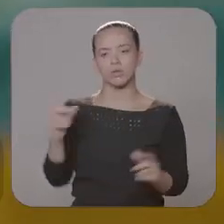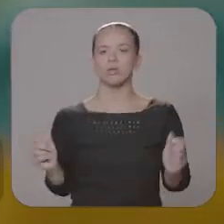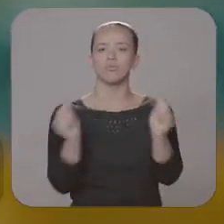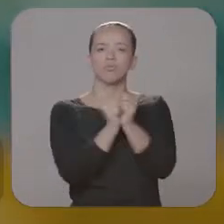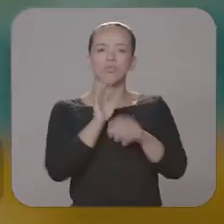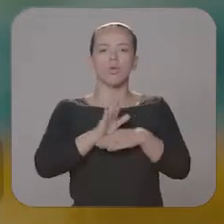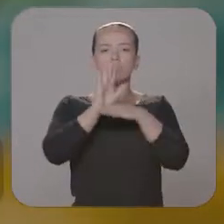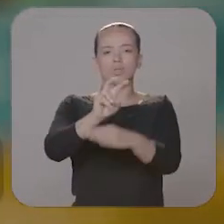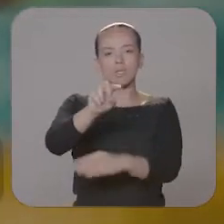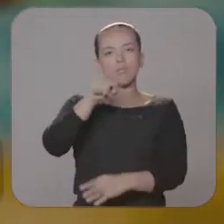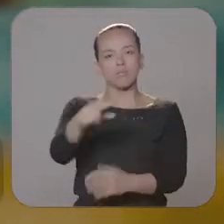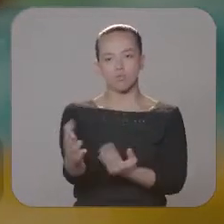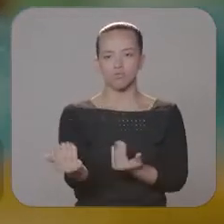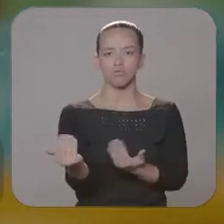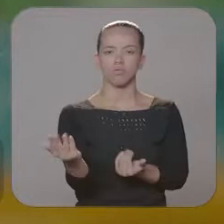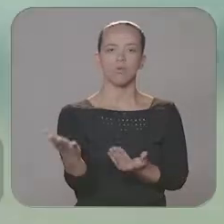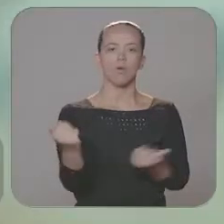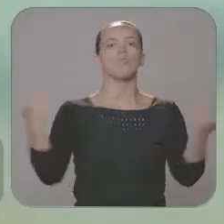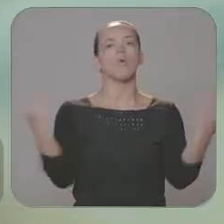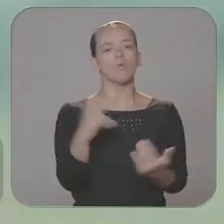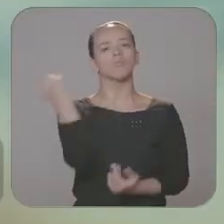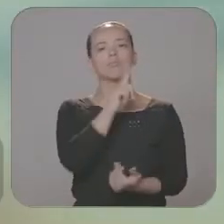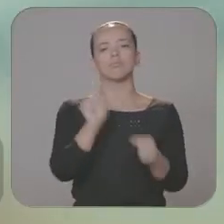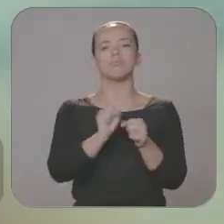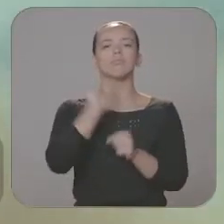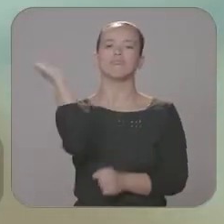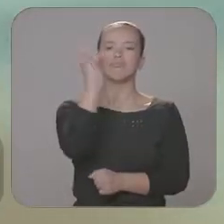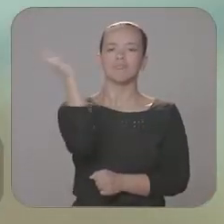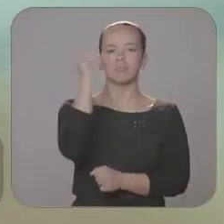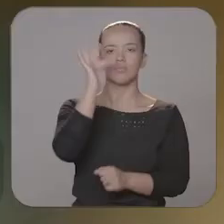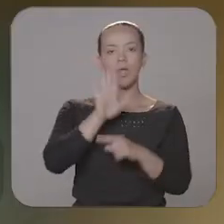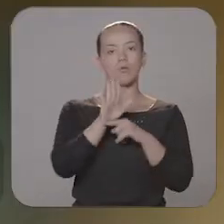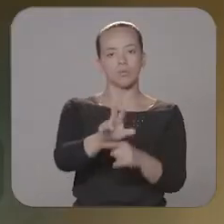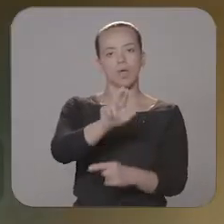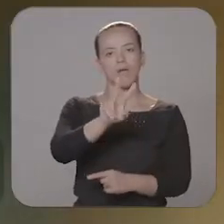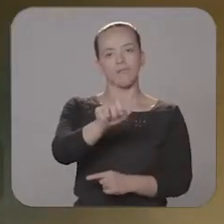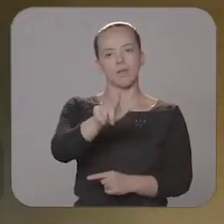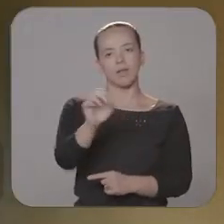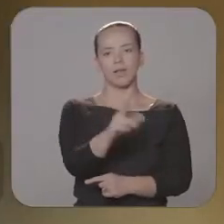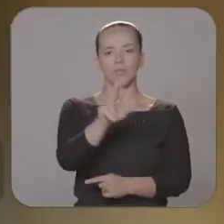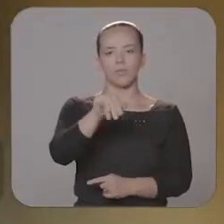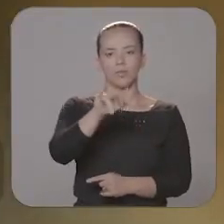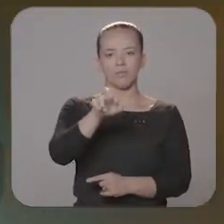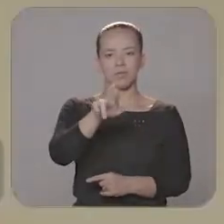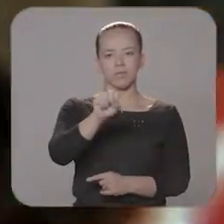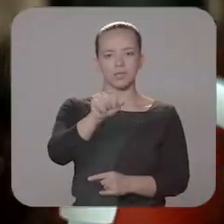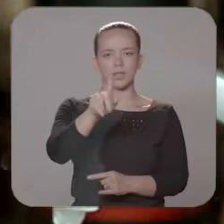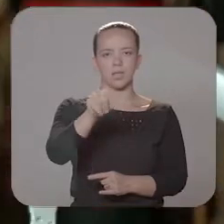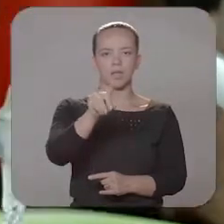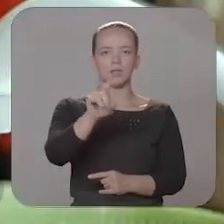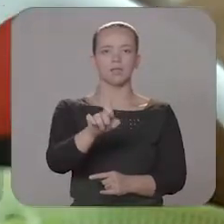presente no apoio a 5 mil jovens que hoje podem fazer uma faculdade com o nosso Vale Universidade.